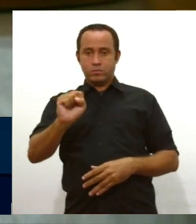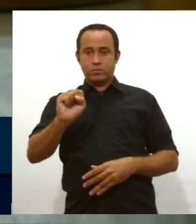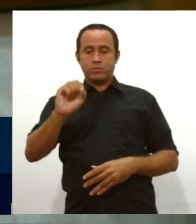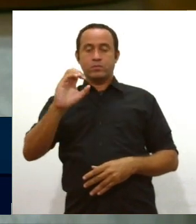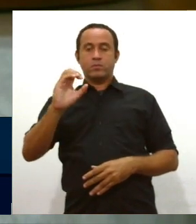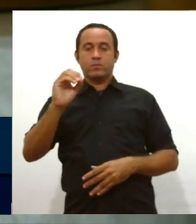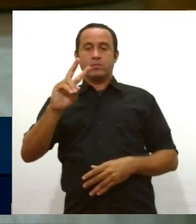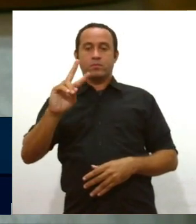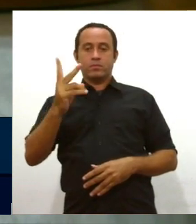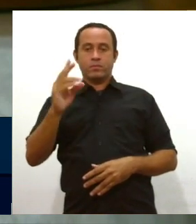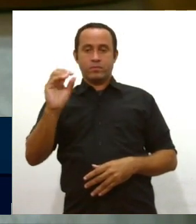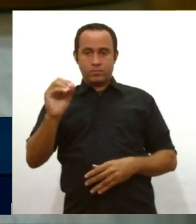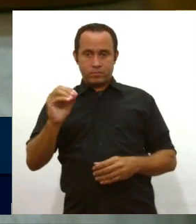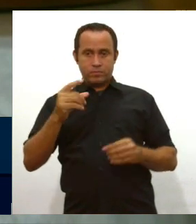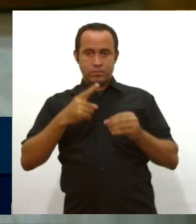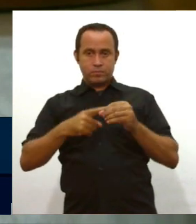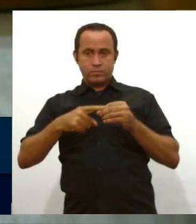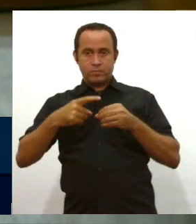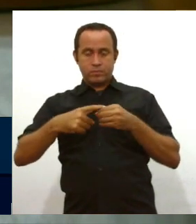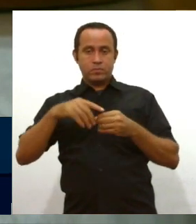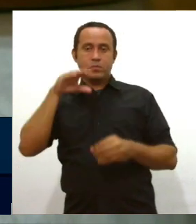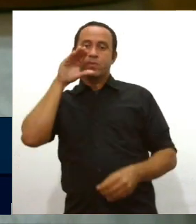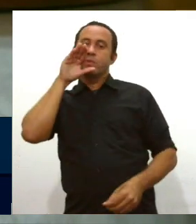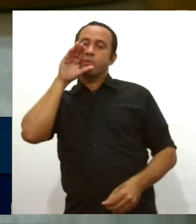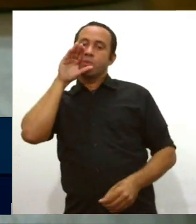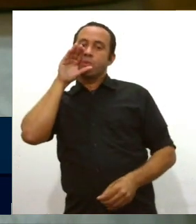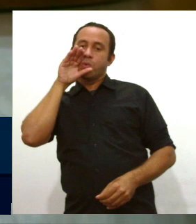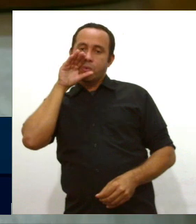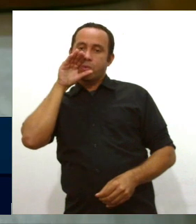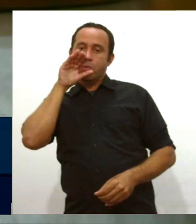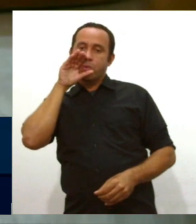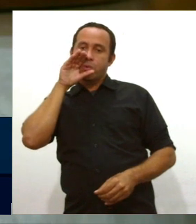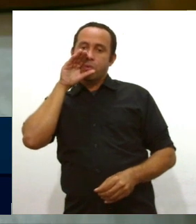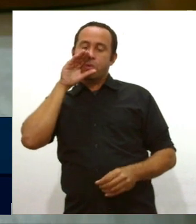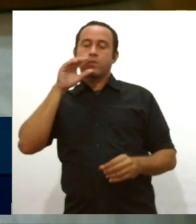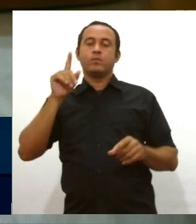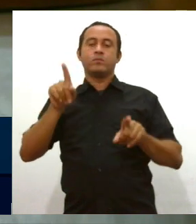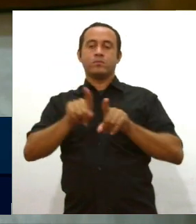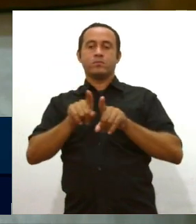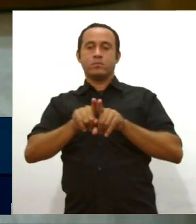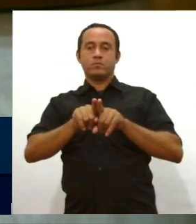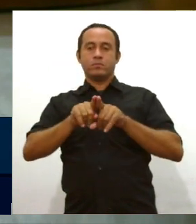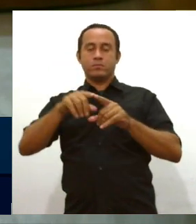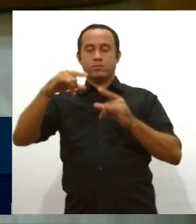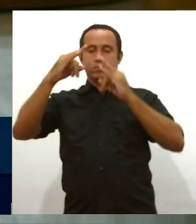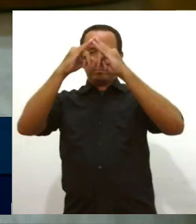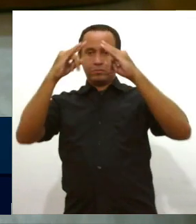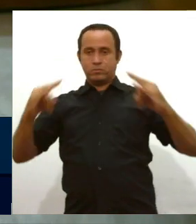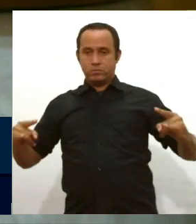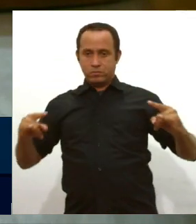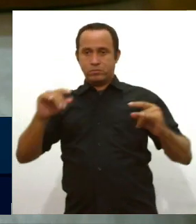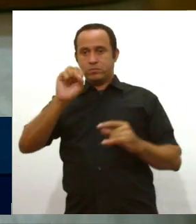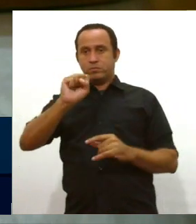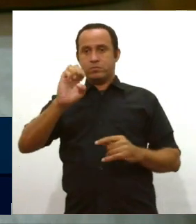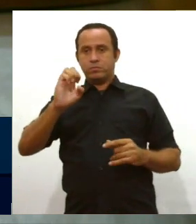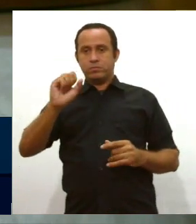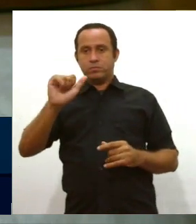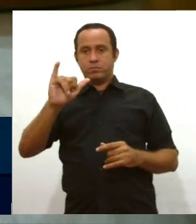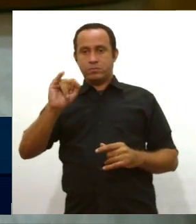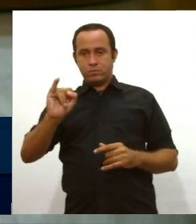convenção no município de Nossa Senhora do Socorro, no ginásio do SESI, respeitando todas as normas